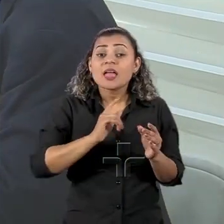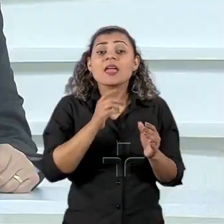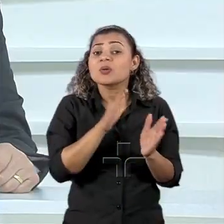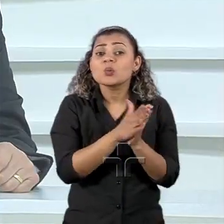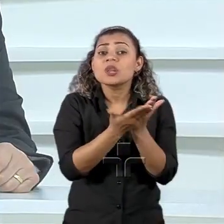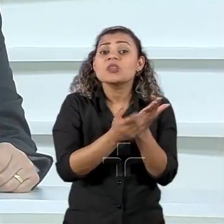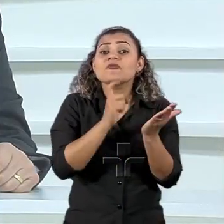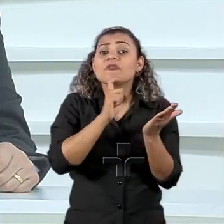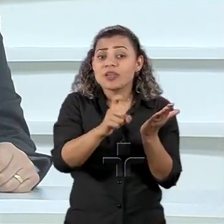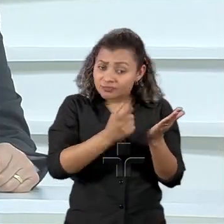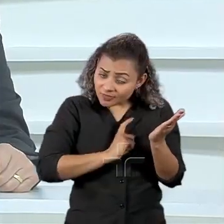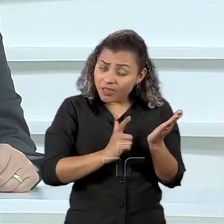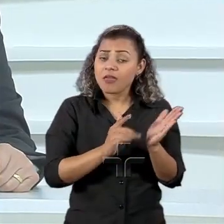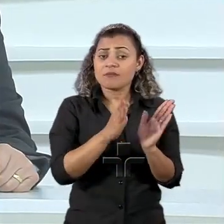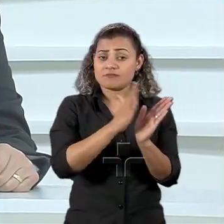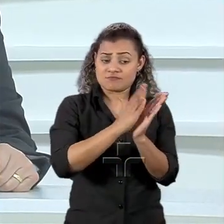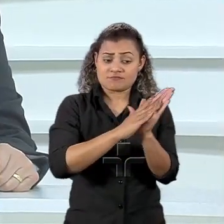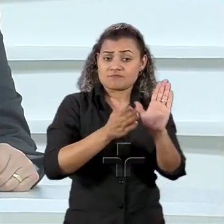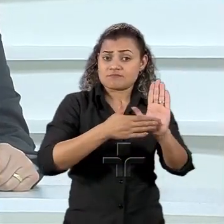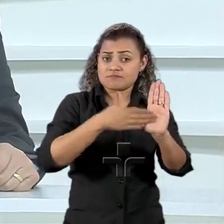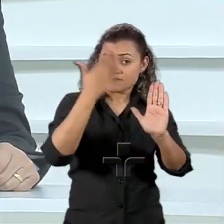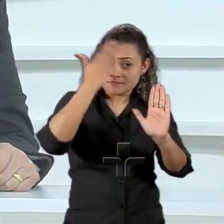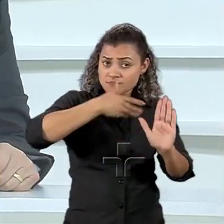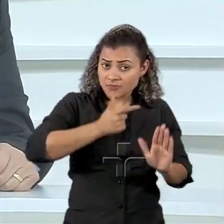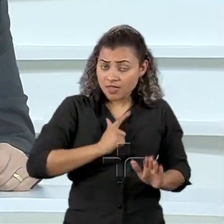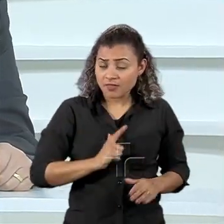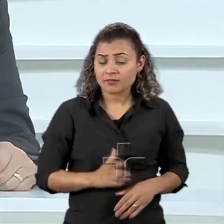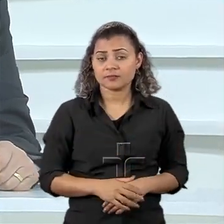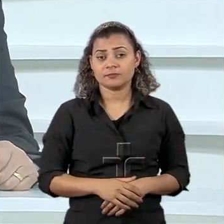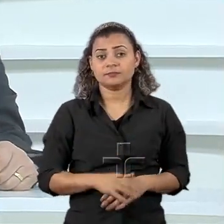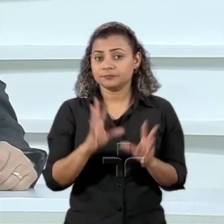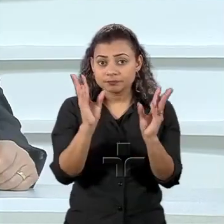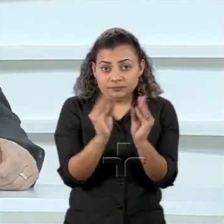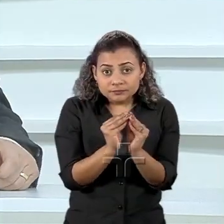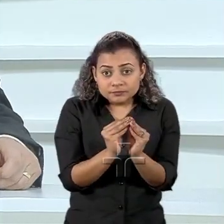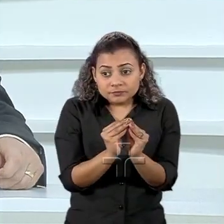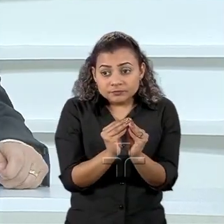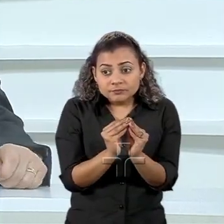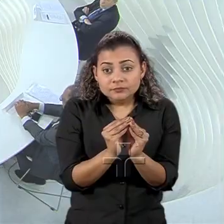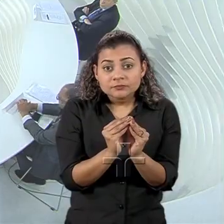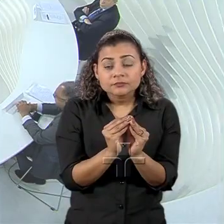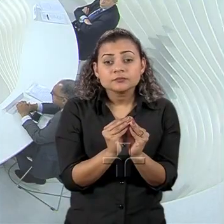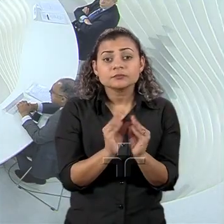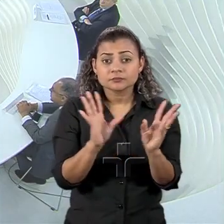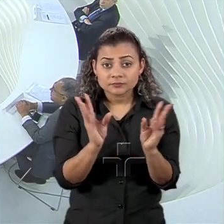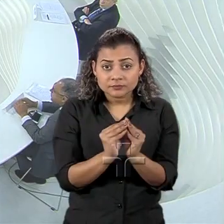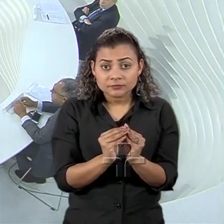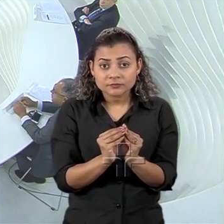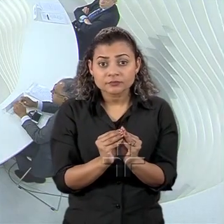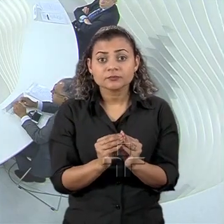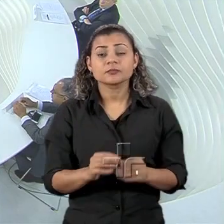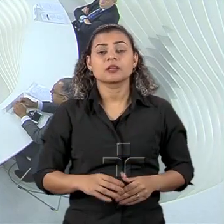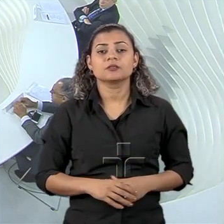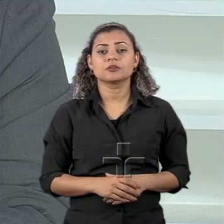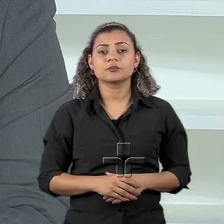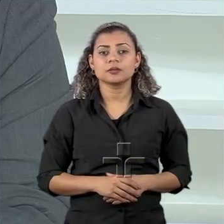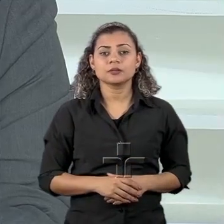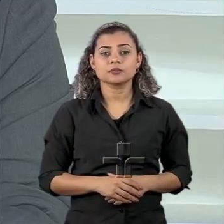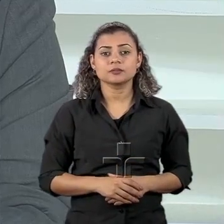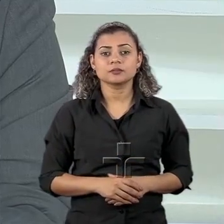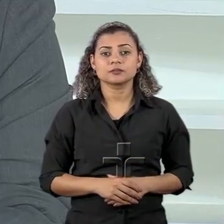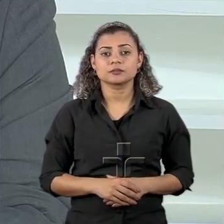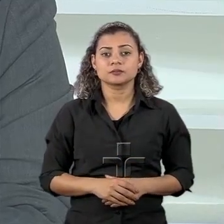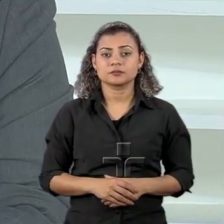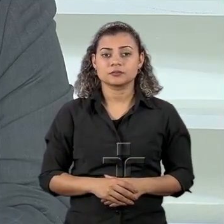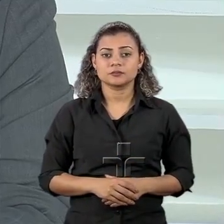Vamos lá, Alberto. Concluiu? Eu vou passar para o Amancio. Eu queria só fazer uma pergunta ao Jorge, já que ele